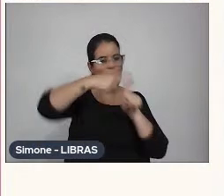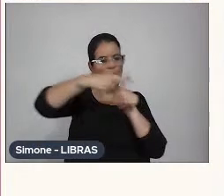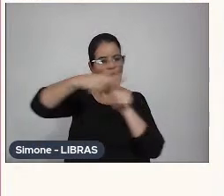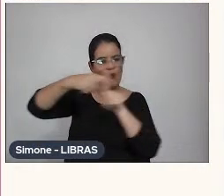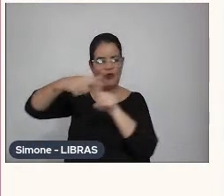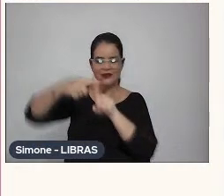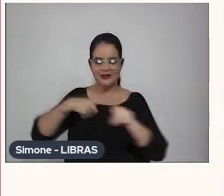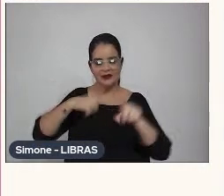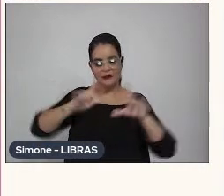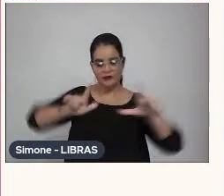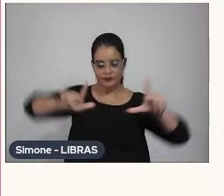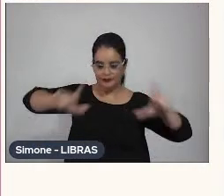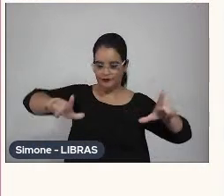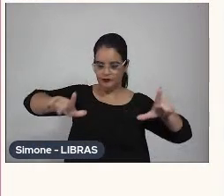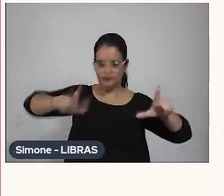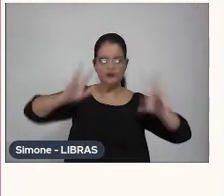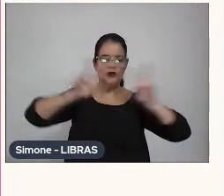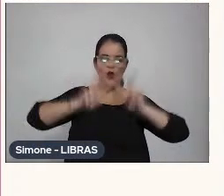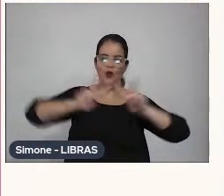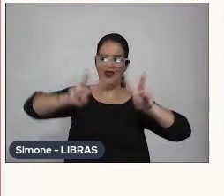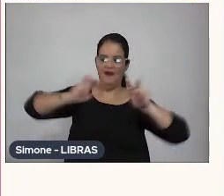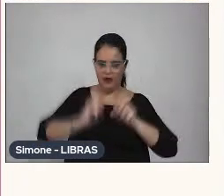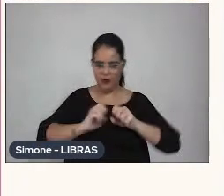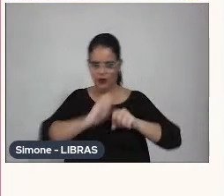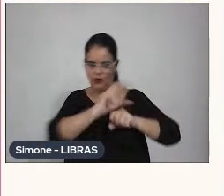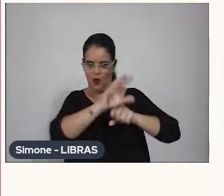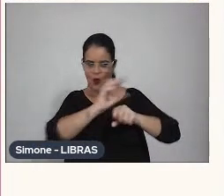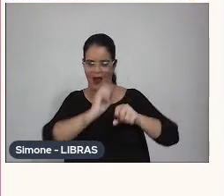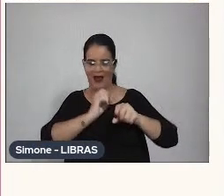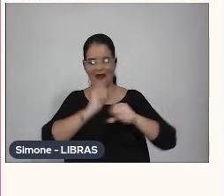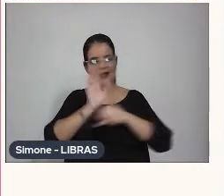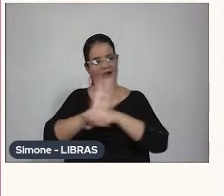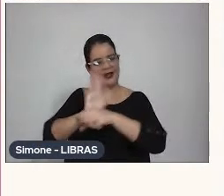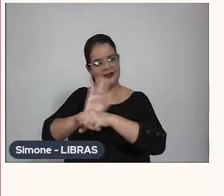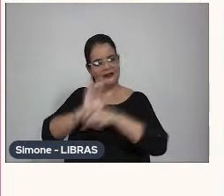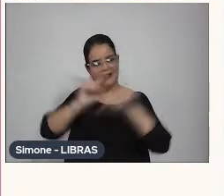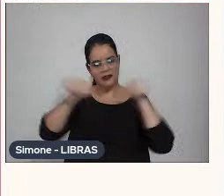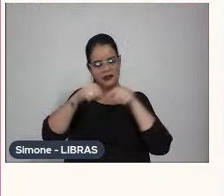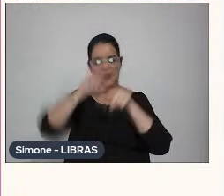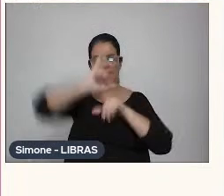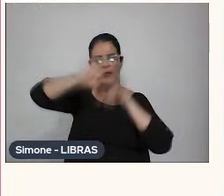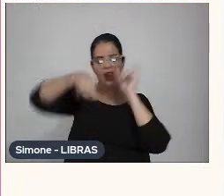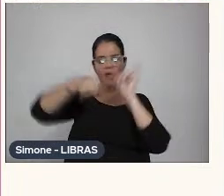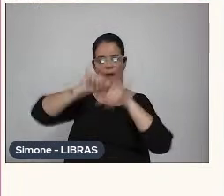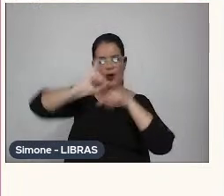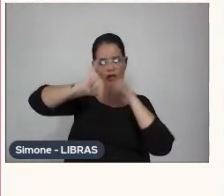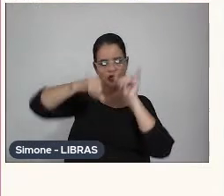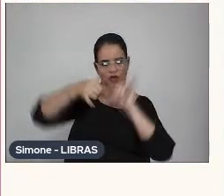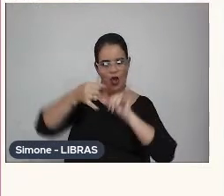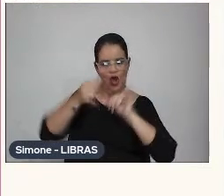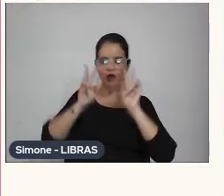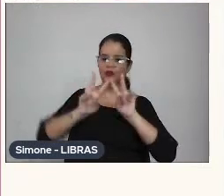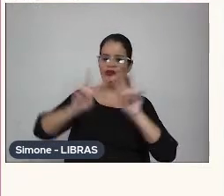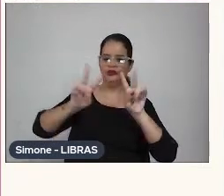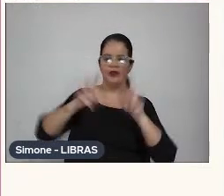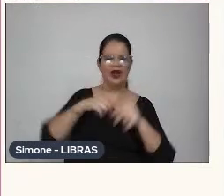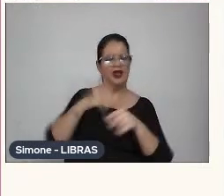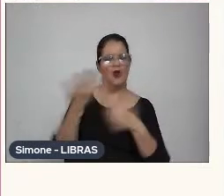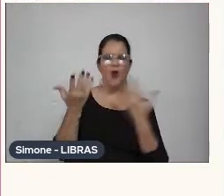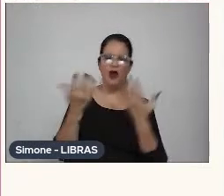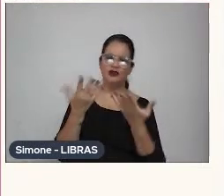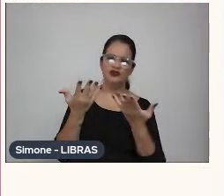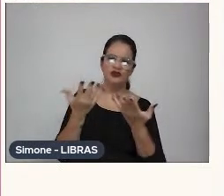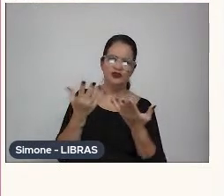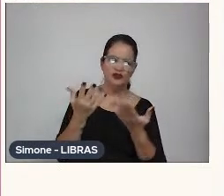e eu fui assistir numa projeção, assim, na sala de cinema, no laboratório, e, sei lá, durou cinco